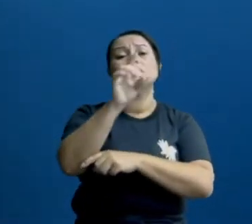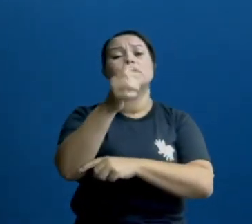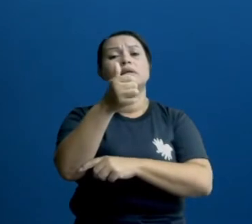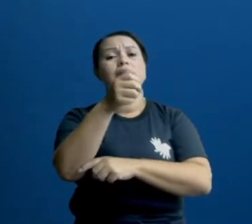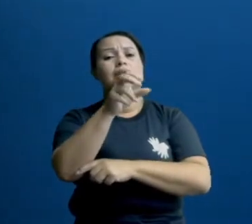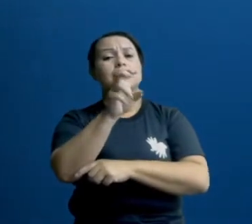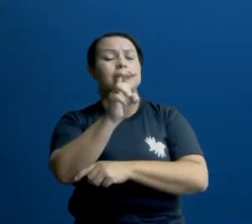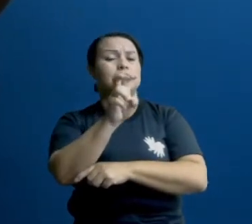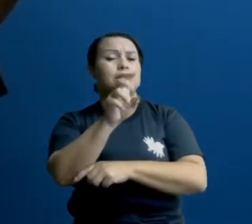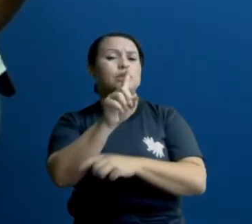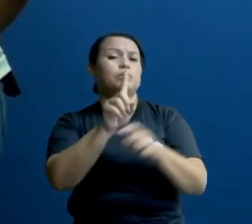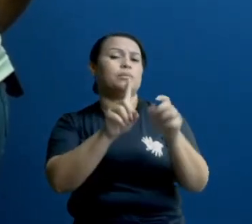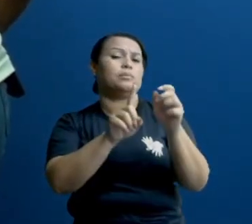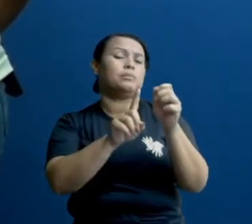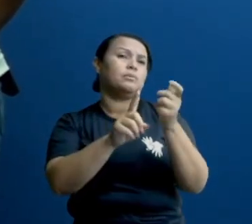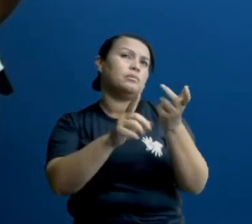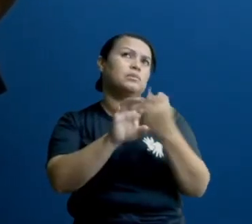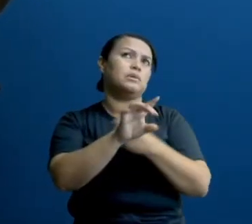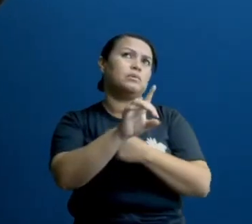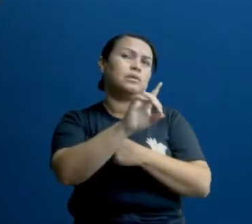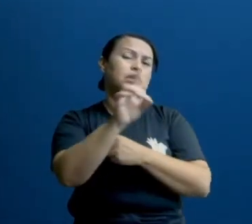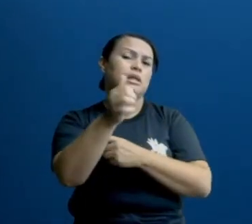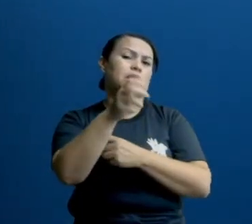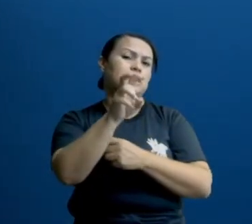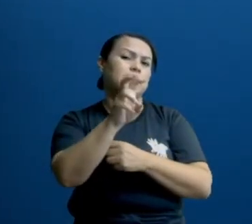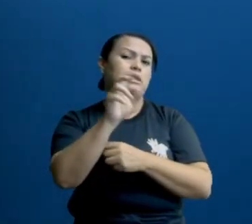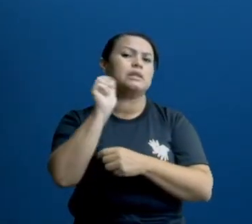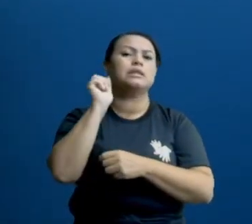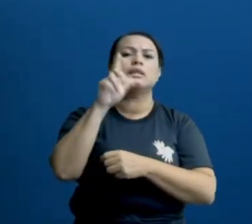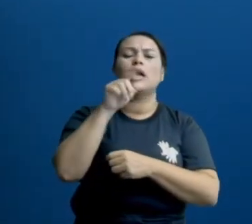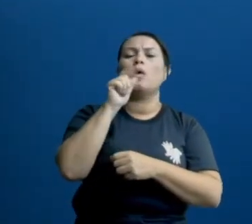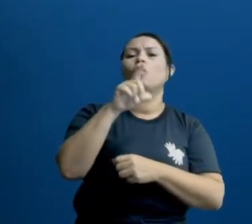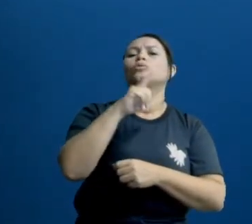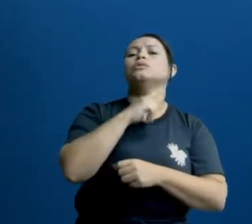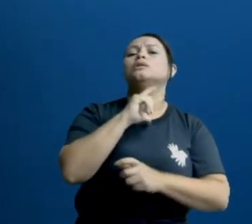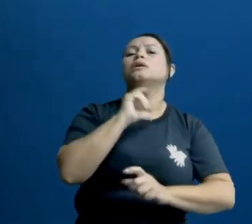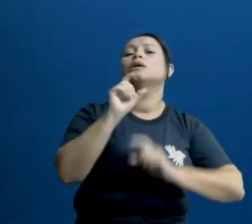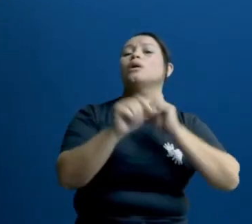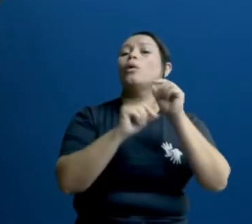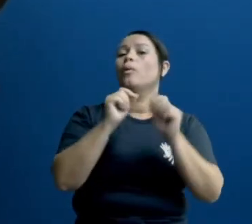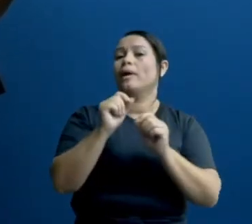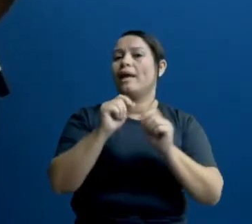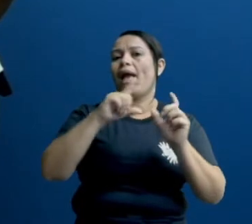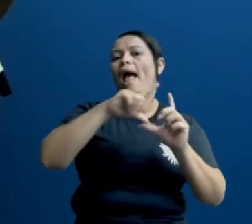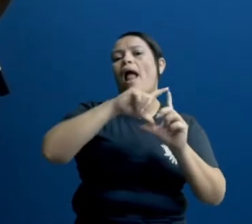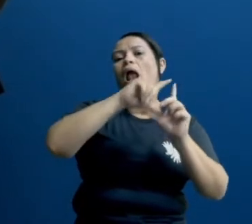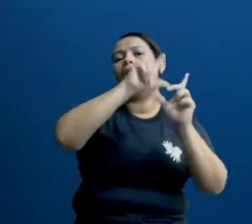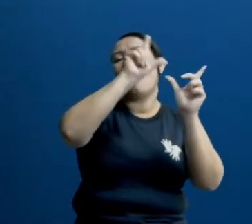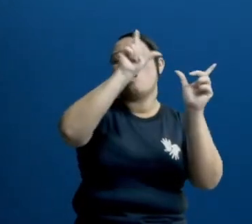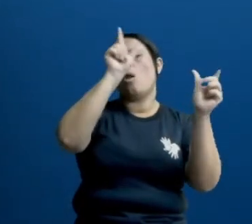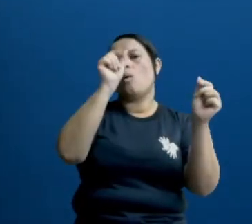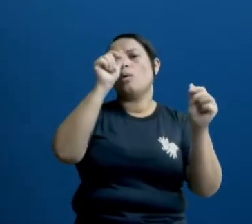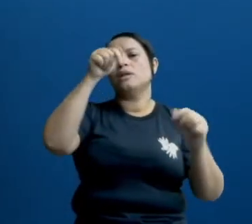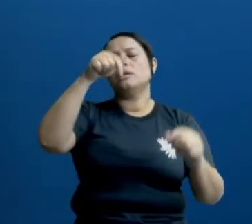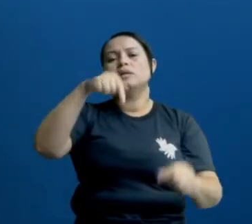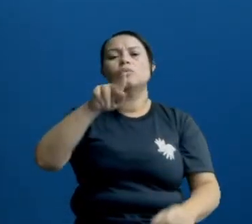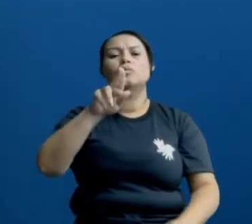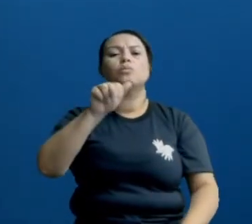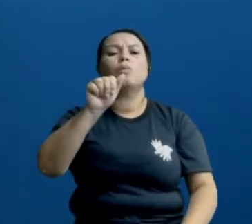agosto, ocorre a lua de quarto crescente, certo?